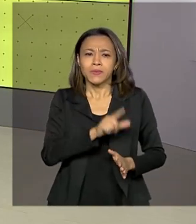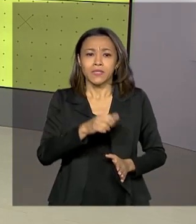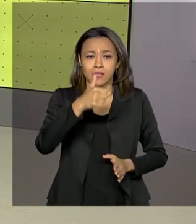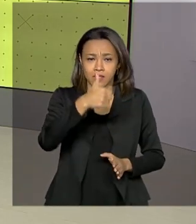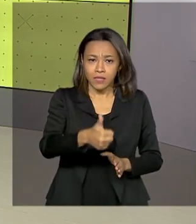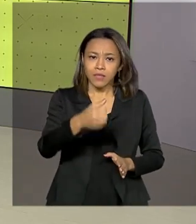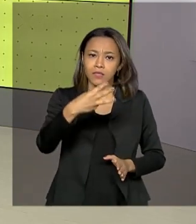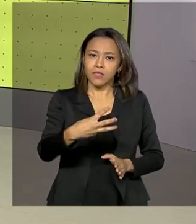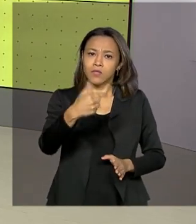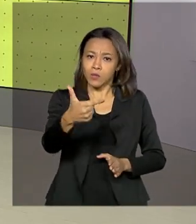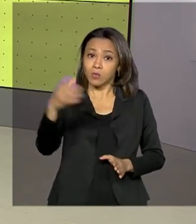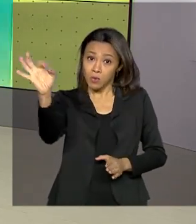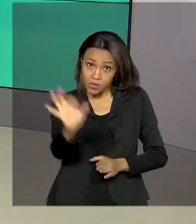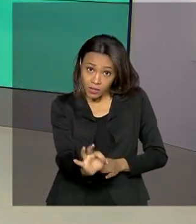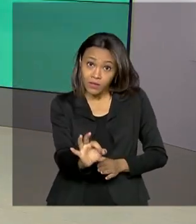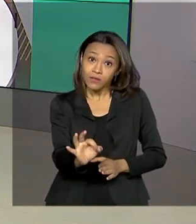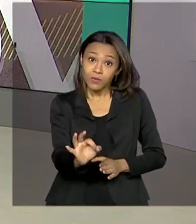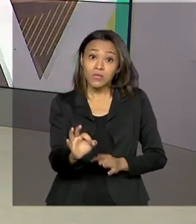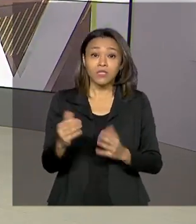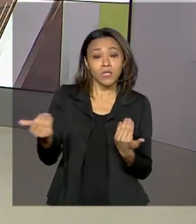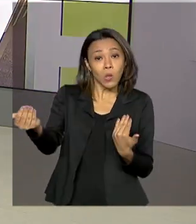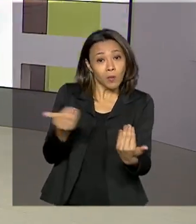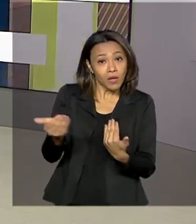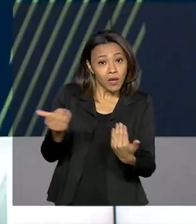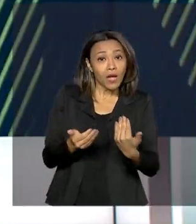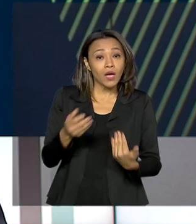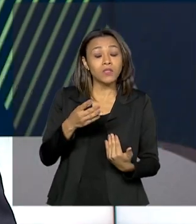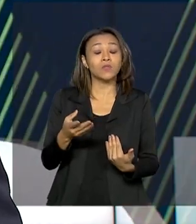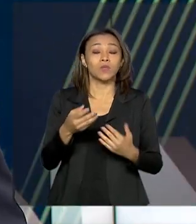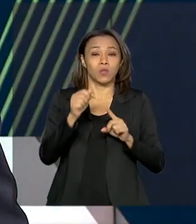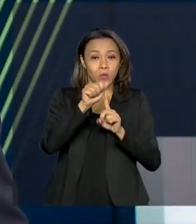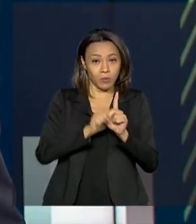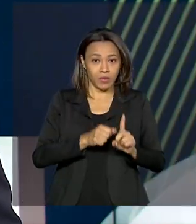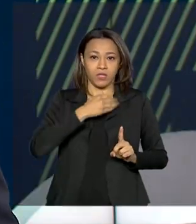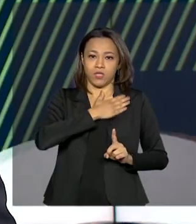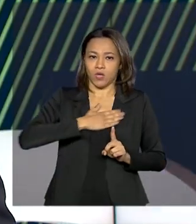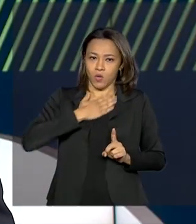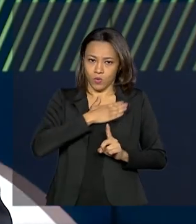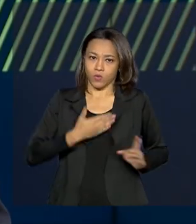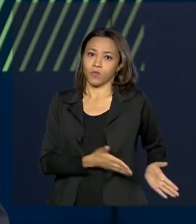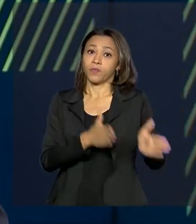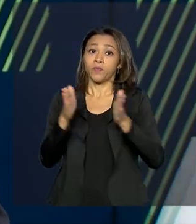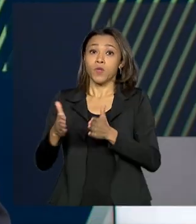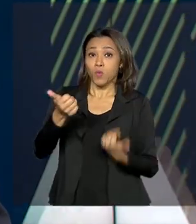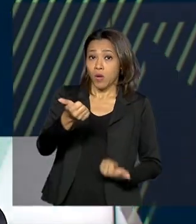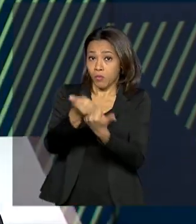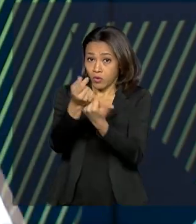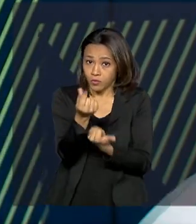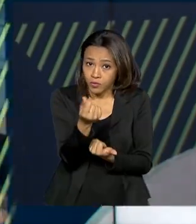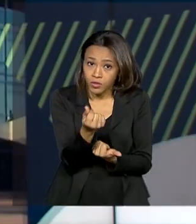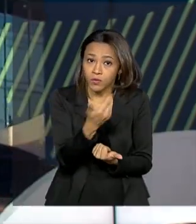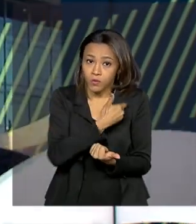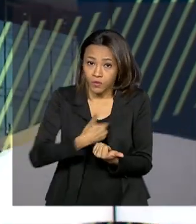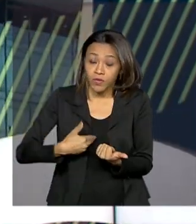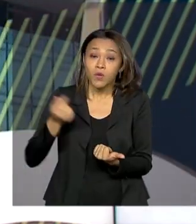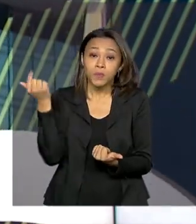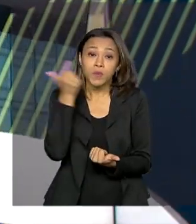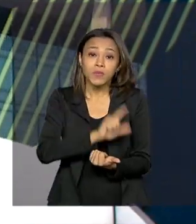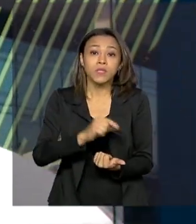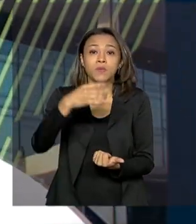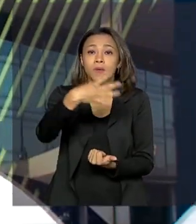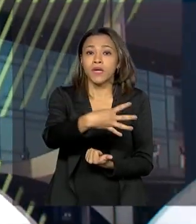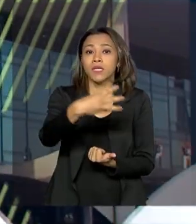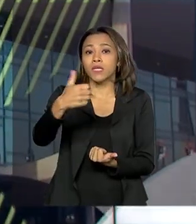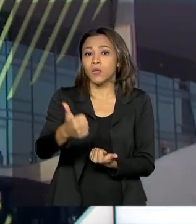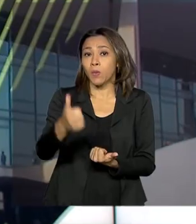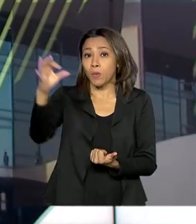do que seriam as rendas habituais em agosto. A ajuda financeira também foi suficiente para superar em 41%